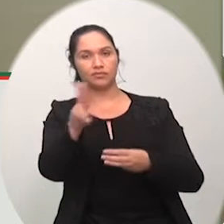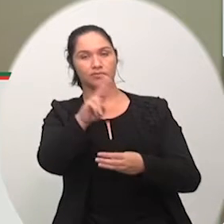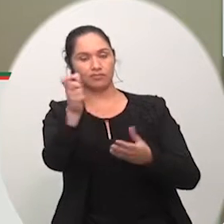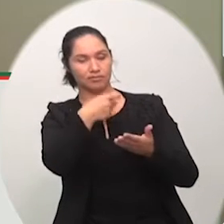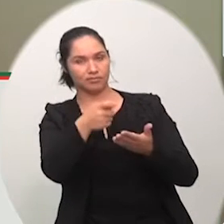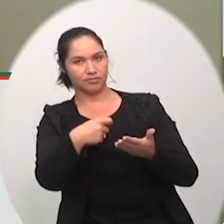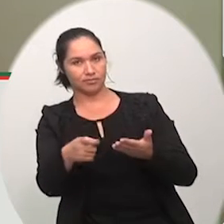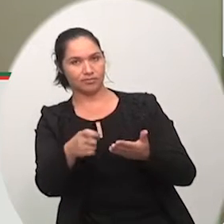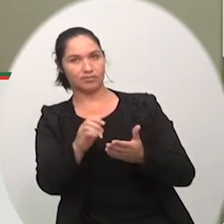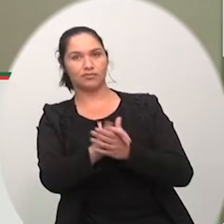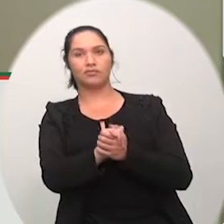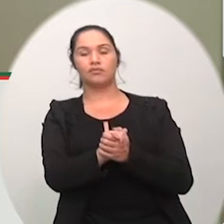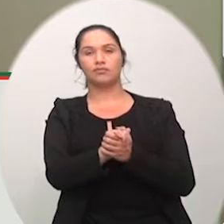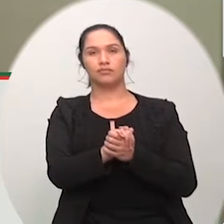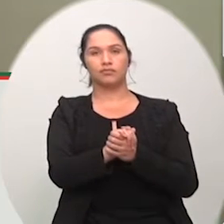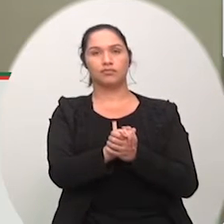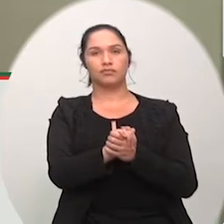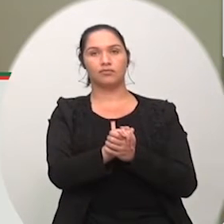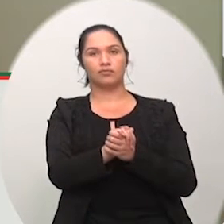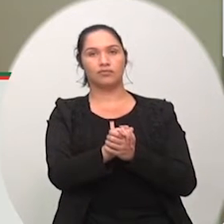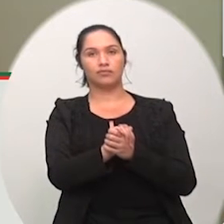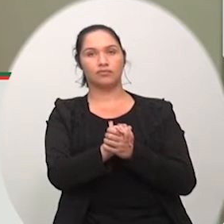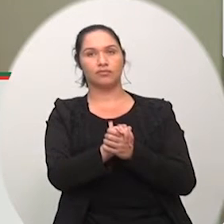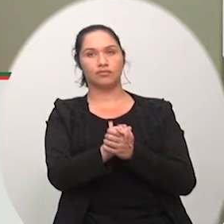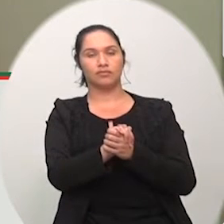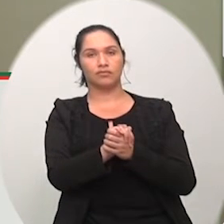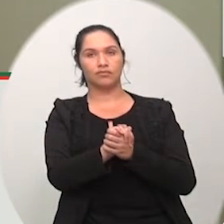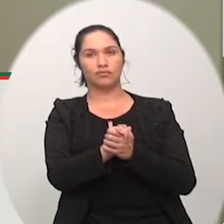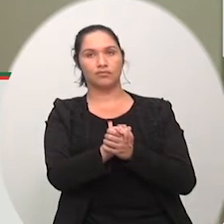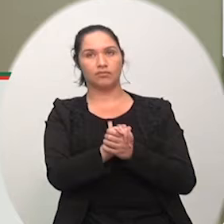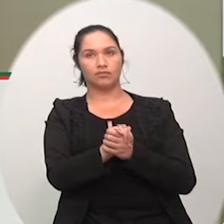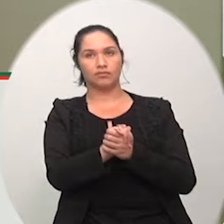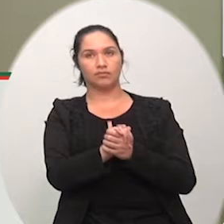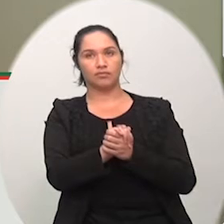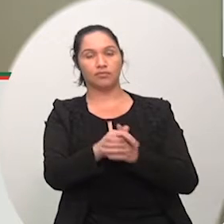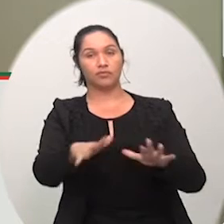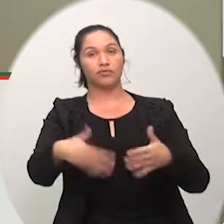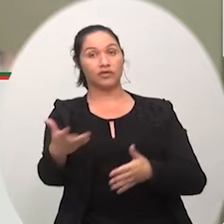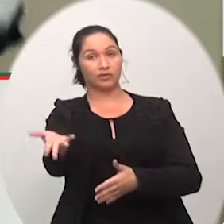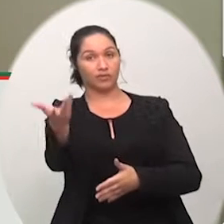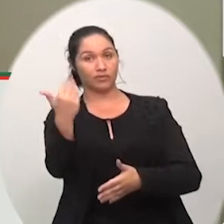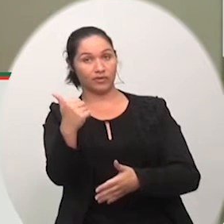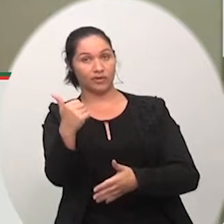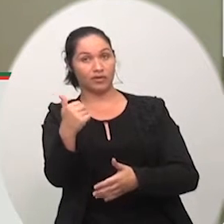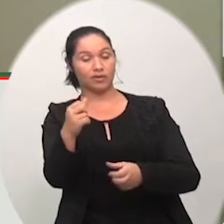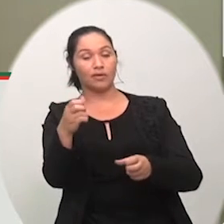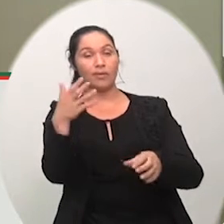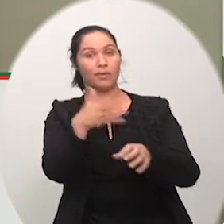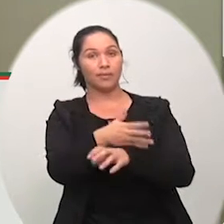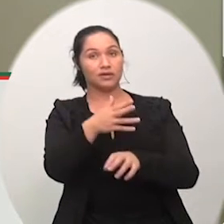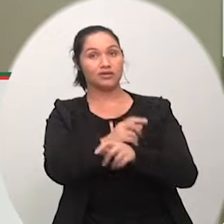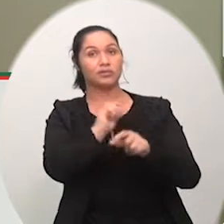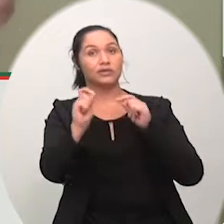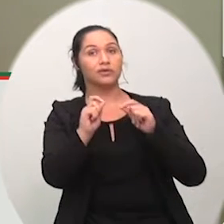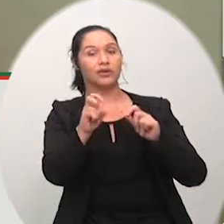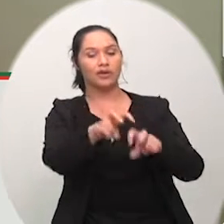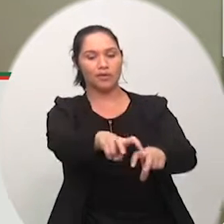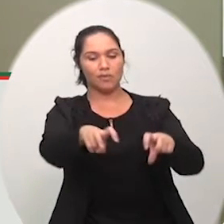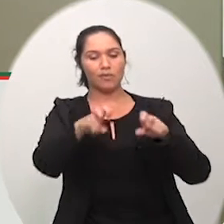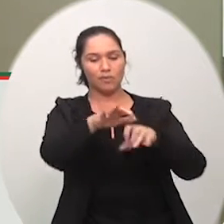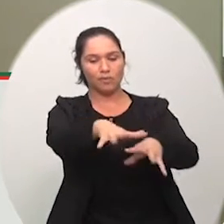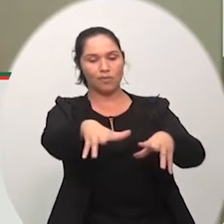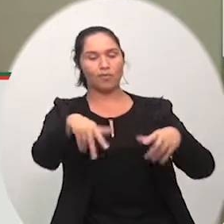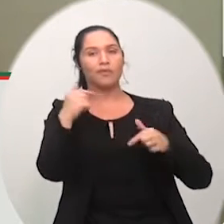pessoal vamos tirar um tempinho mesmo e vamos lá participar dessa audiência que é muito importante nós vamos representar muita gente lá então